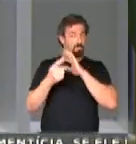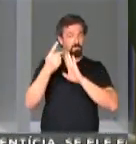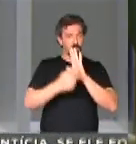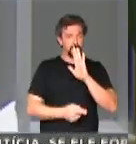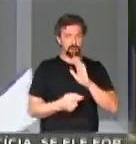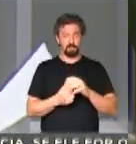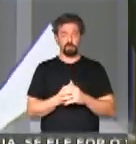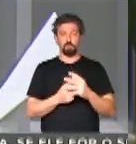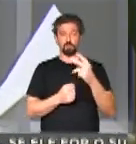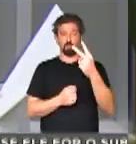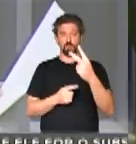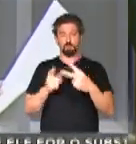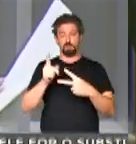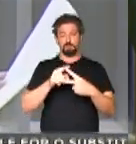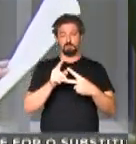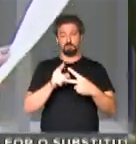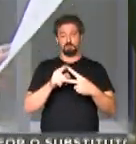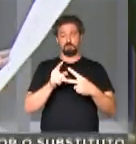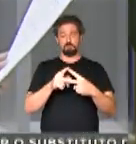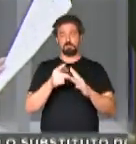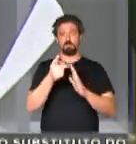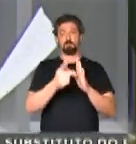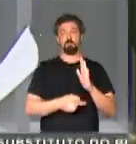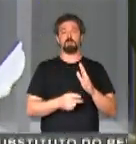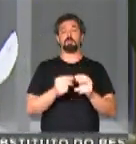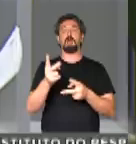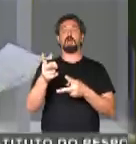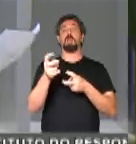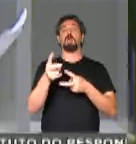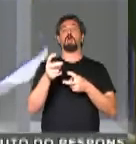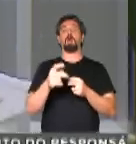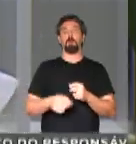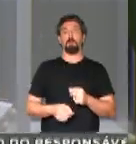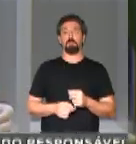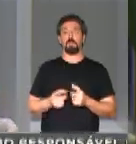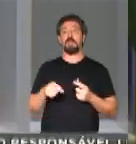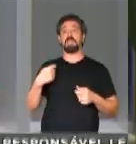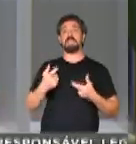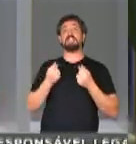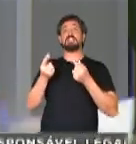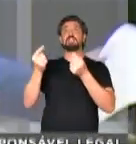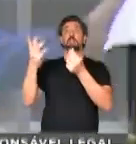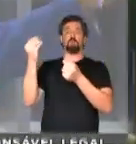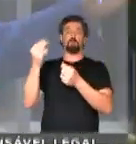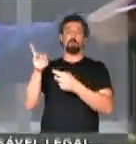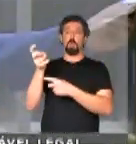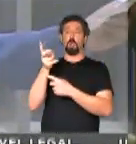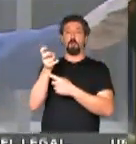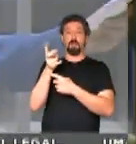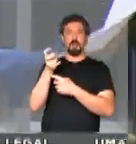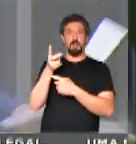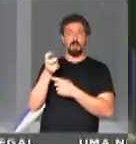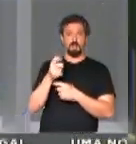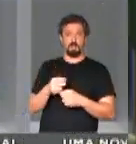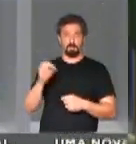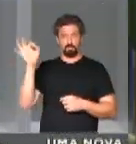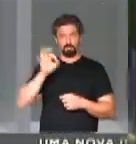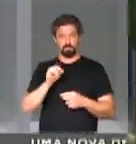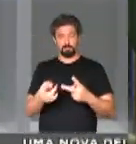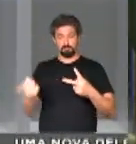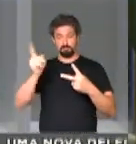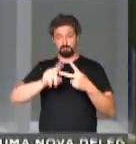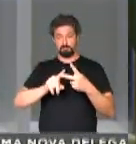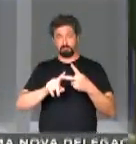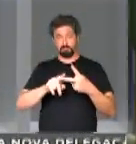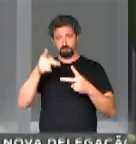projetos. Um projeto para taxar as grandes fortunas está aqui. E um